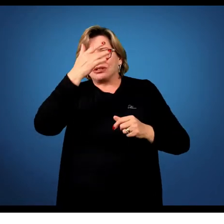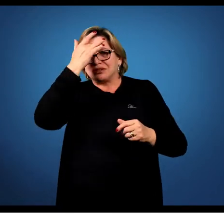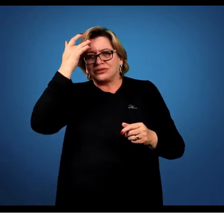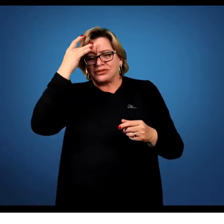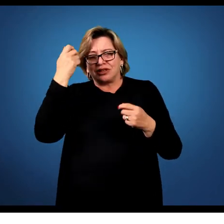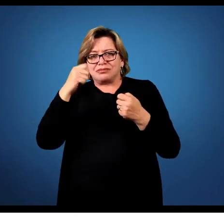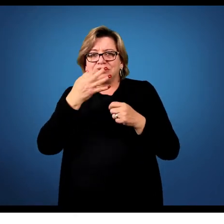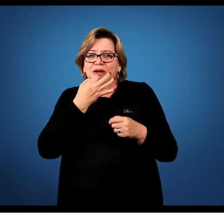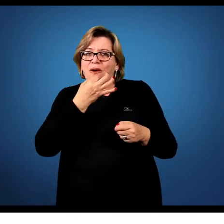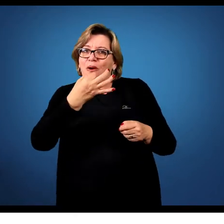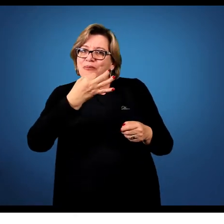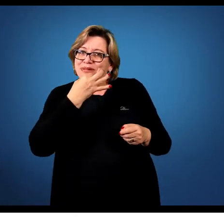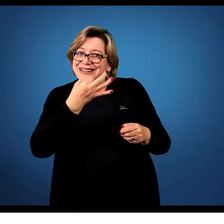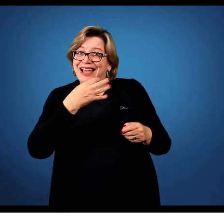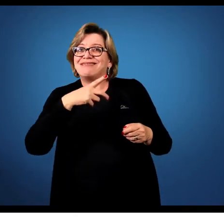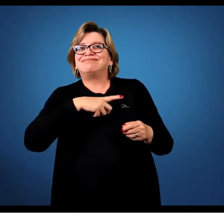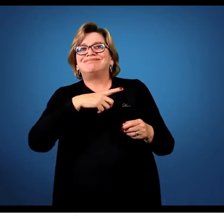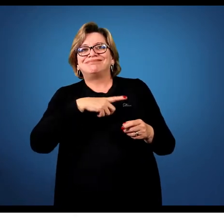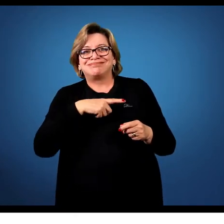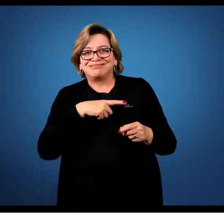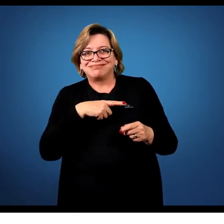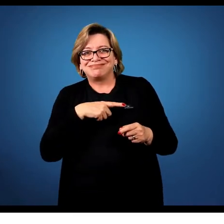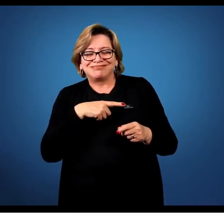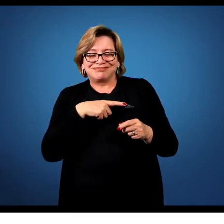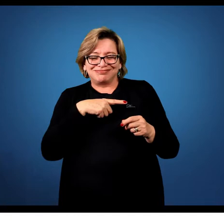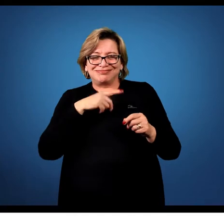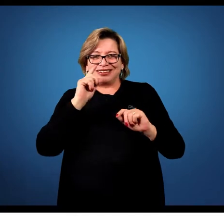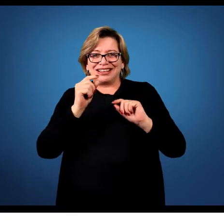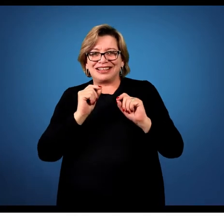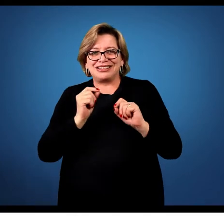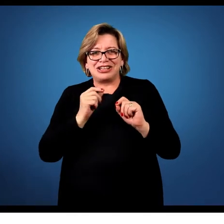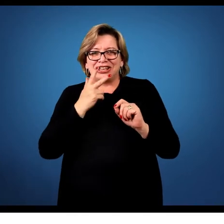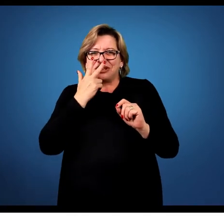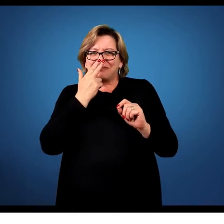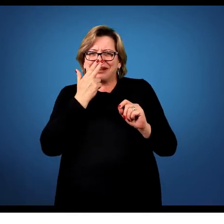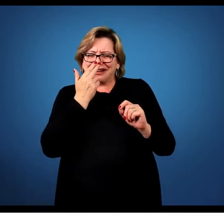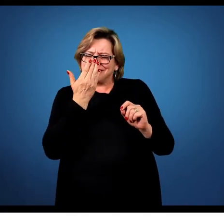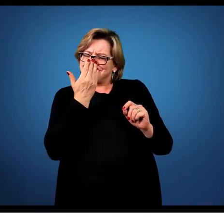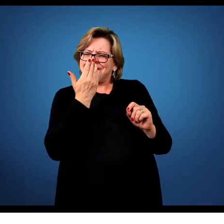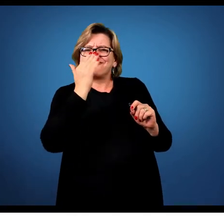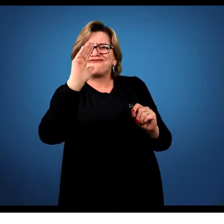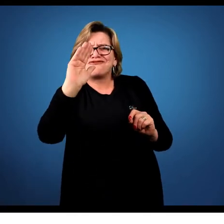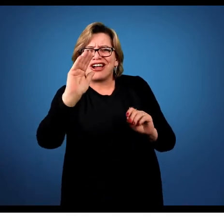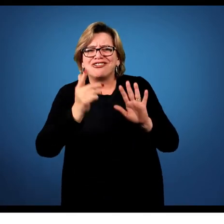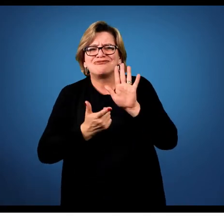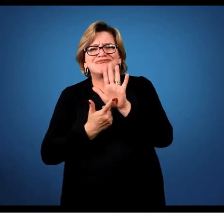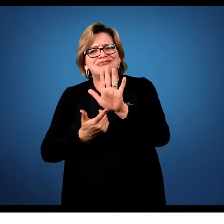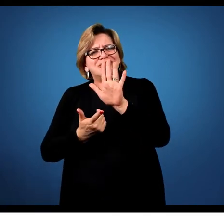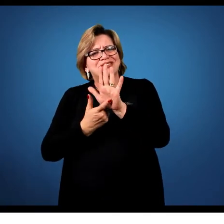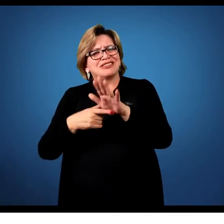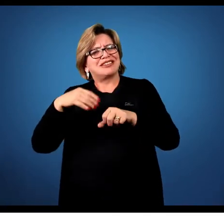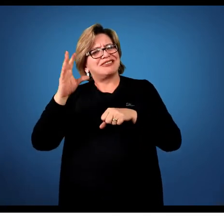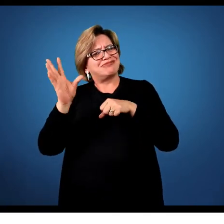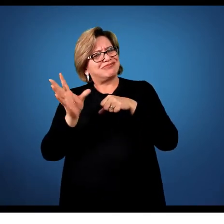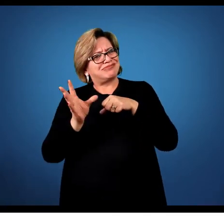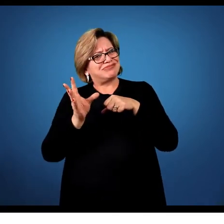gente vive num momento que é uma falsa demonstração de conhecimento a pessoa que tem opinião